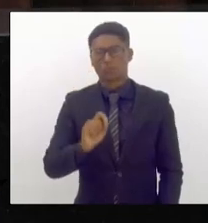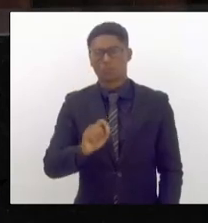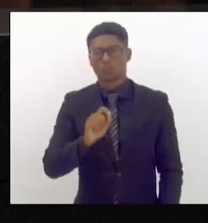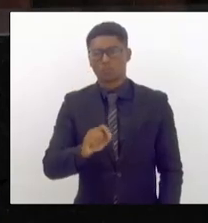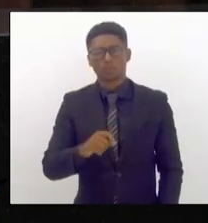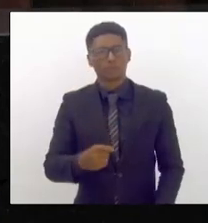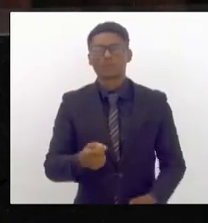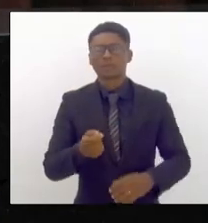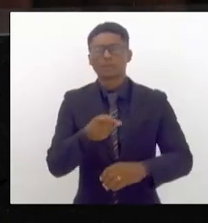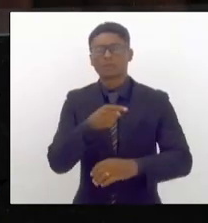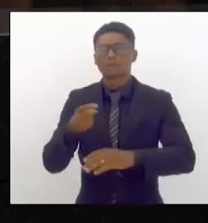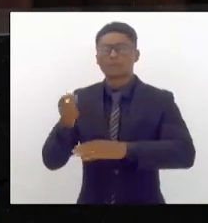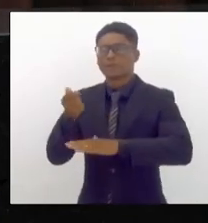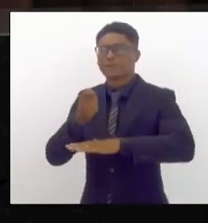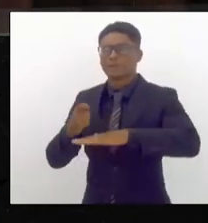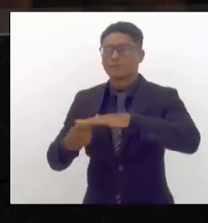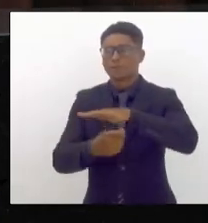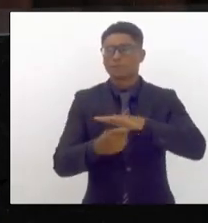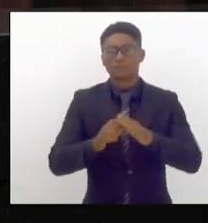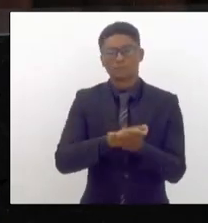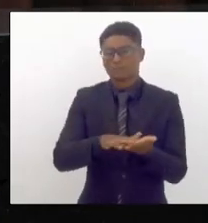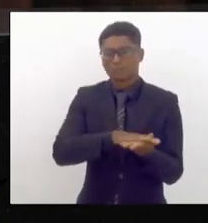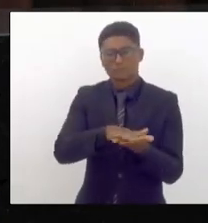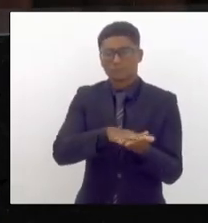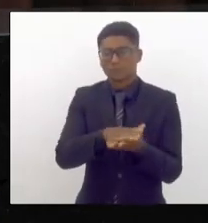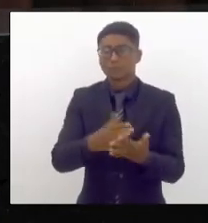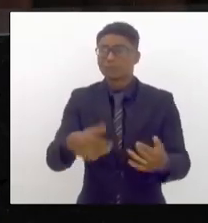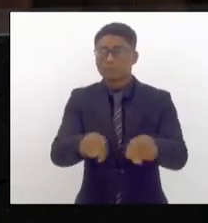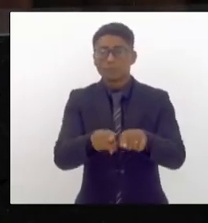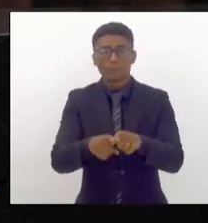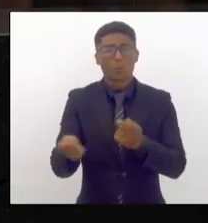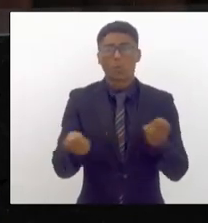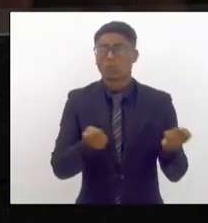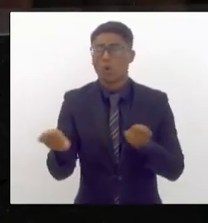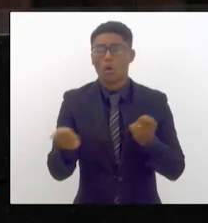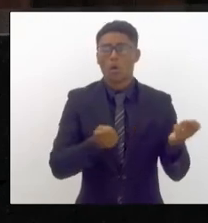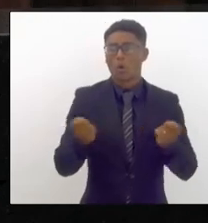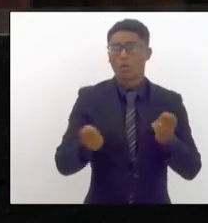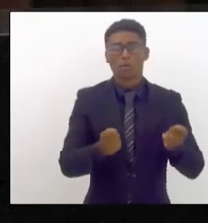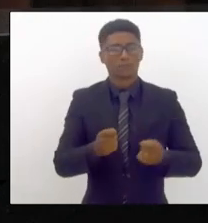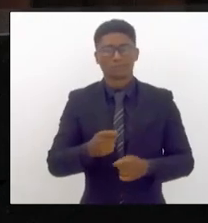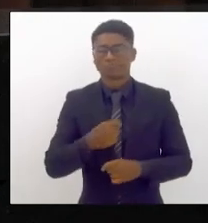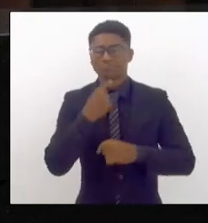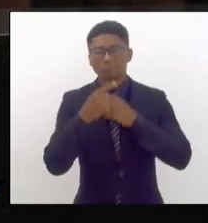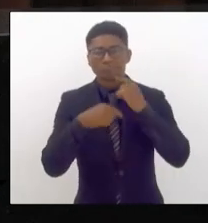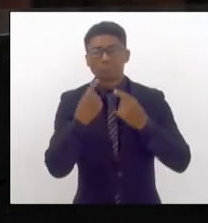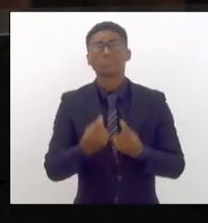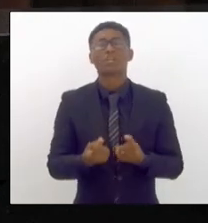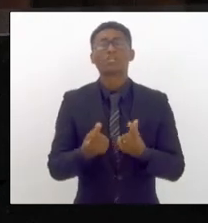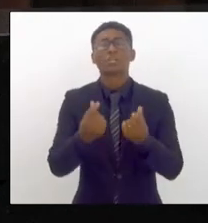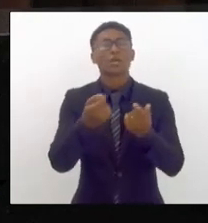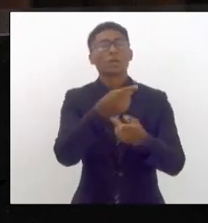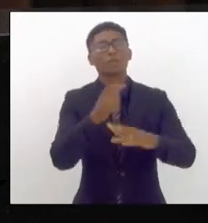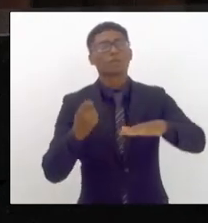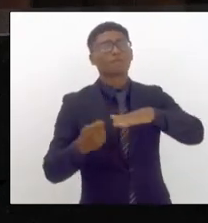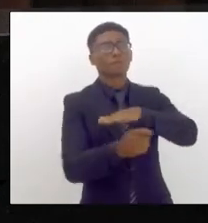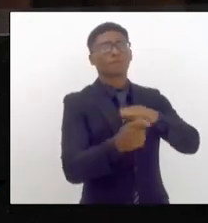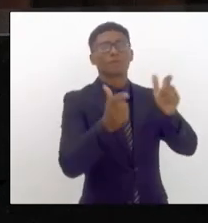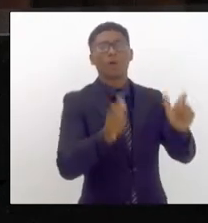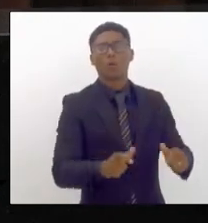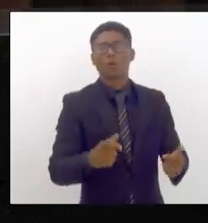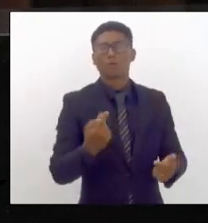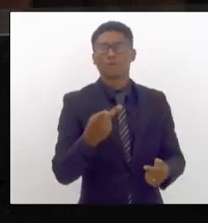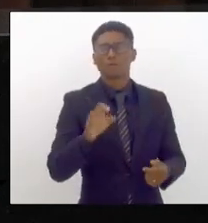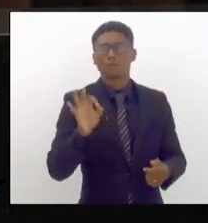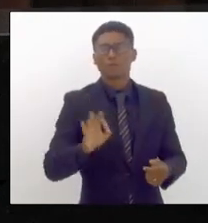esse investimento na supervia nós não temos o controle aonde foi investido esse dinheiro só 20%